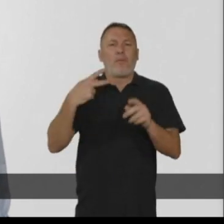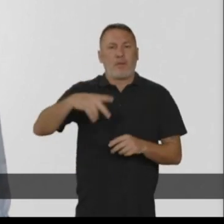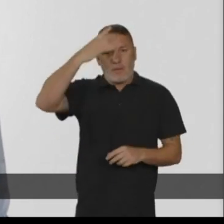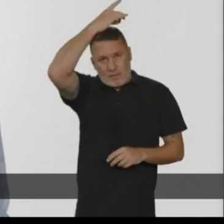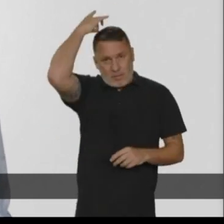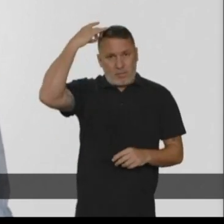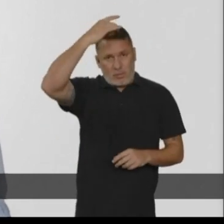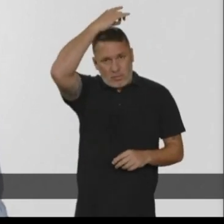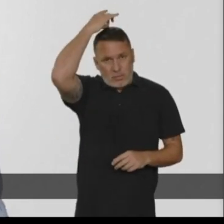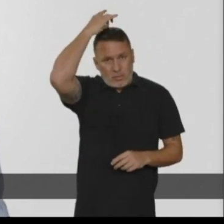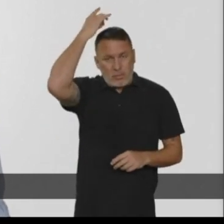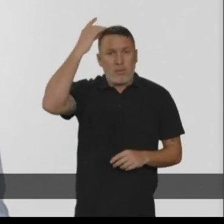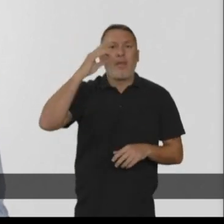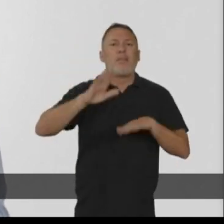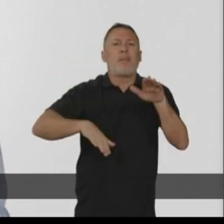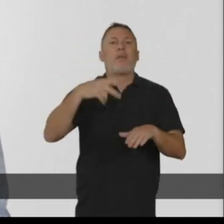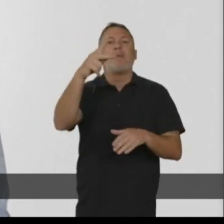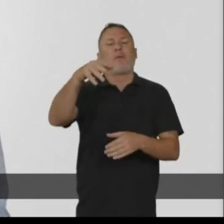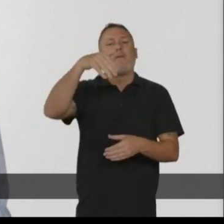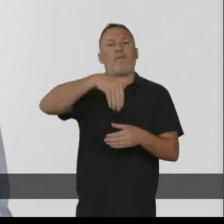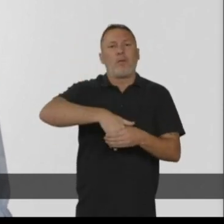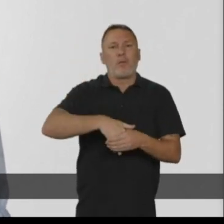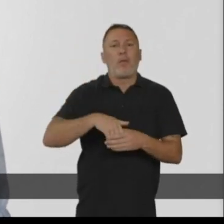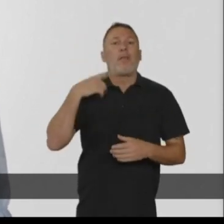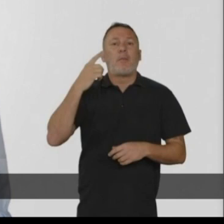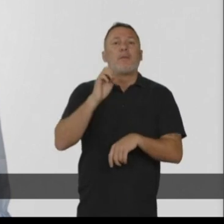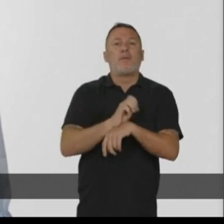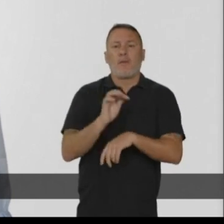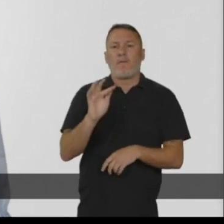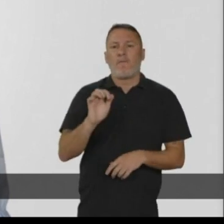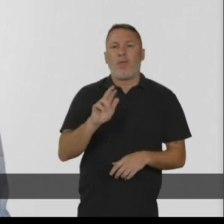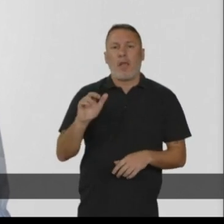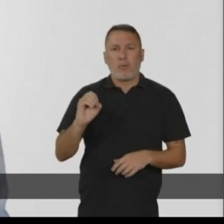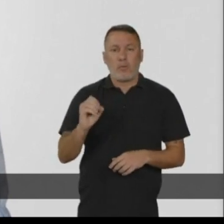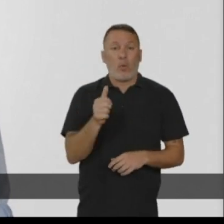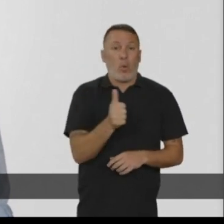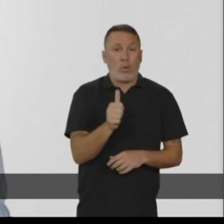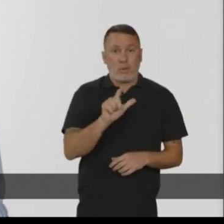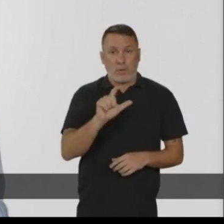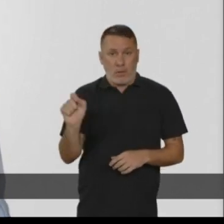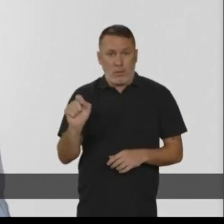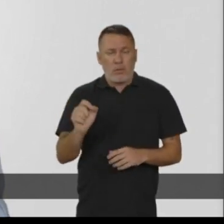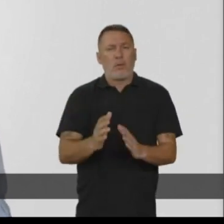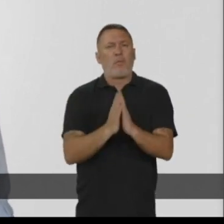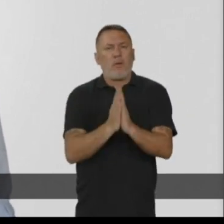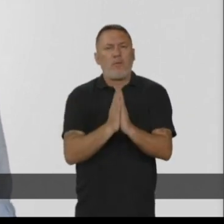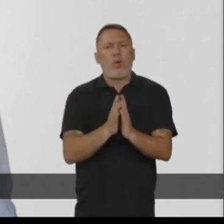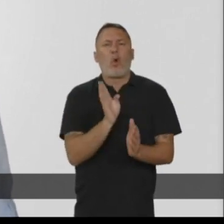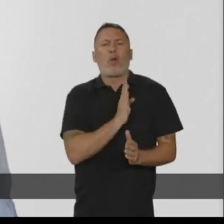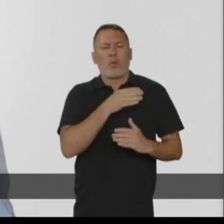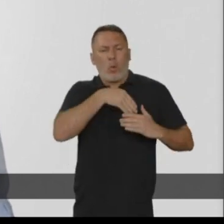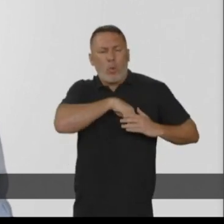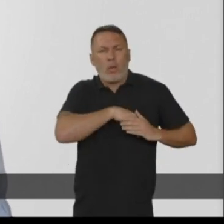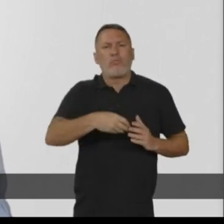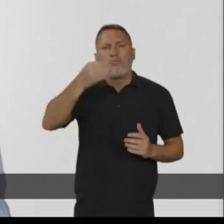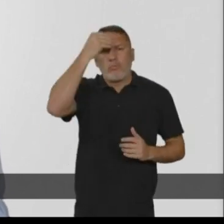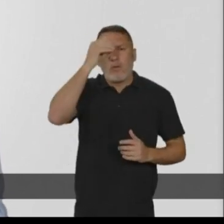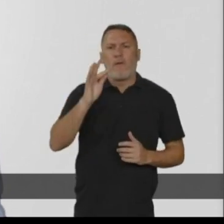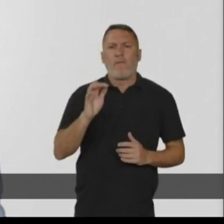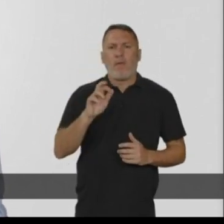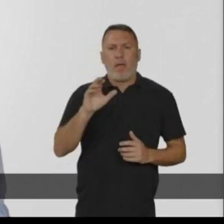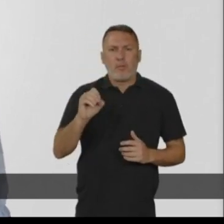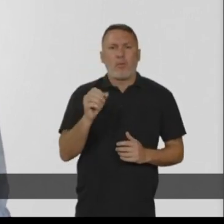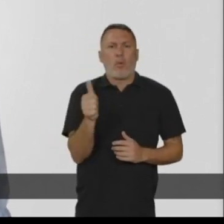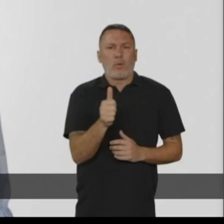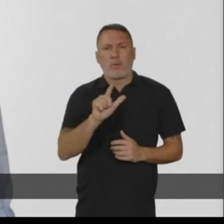do Espírito Santo depende do seu voto. Deputado estadual, Ferraço 11100. Por favor, coloque no seu coração.